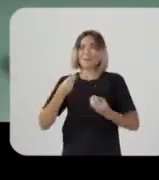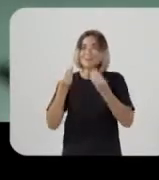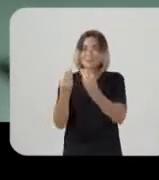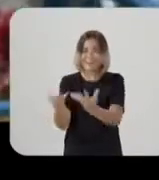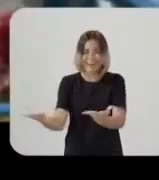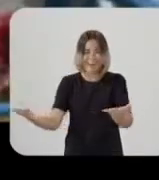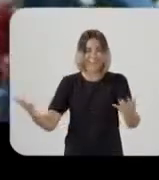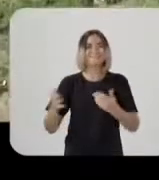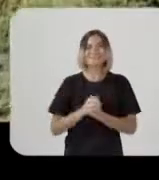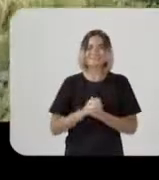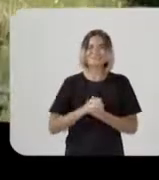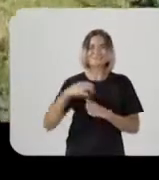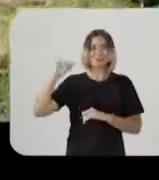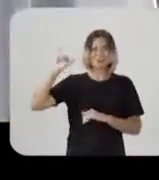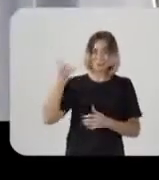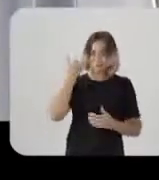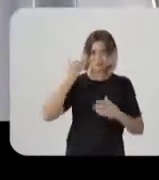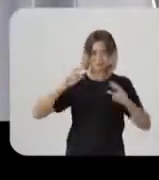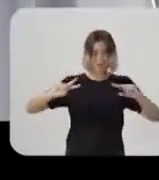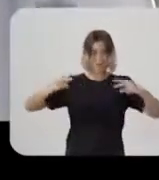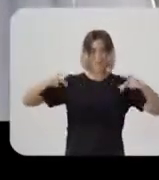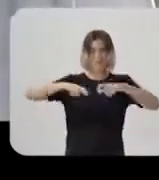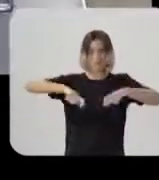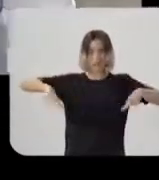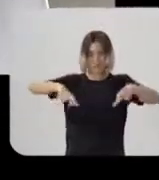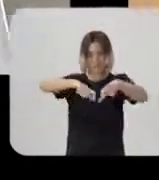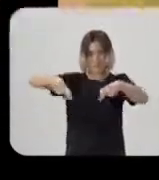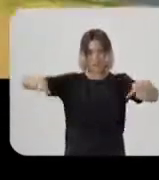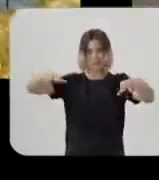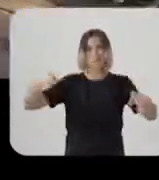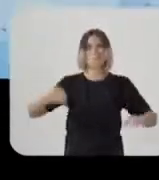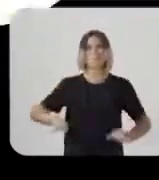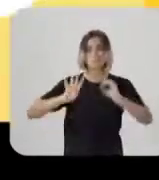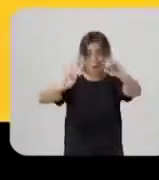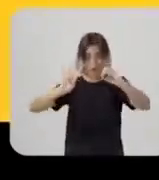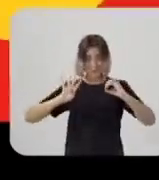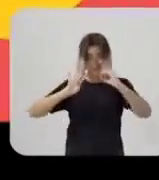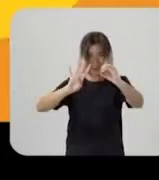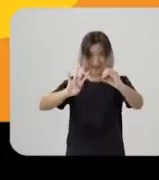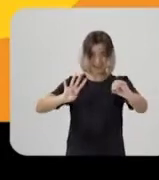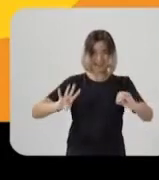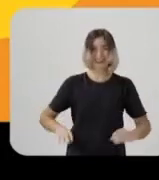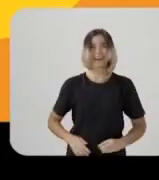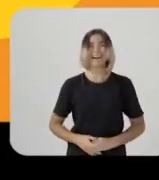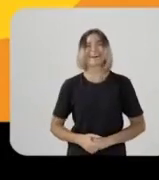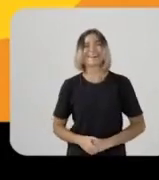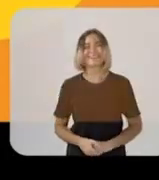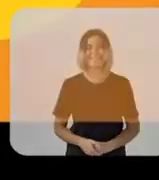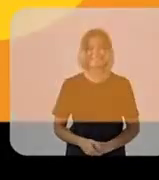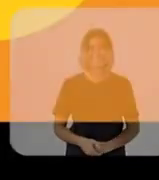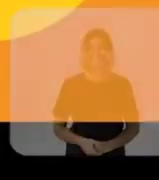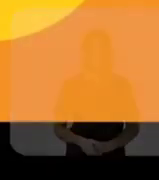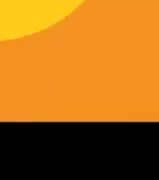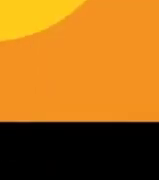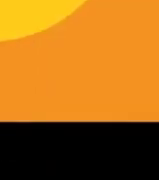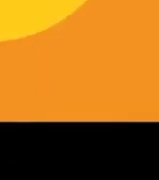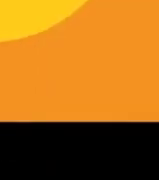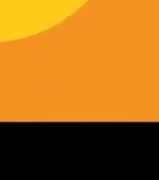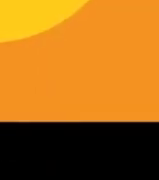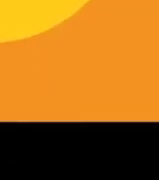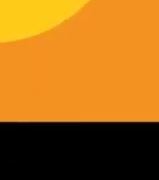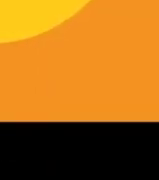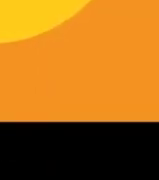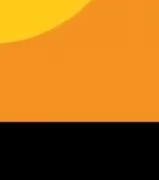fazer para os nossos filhos. Deu acesso à cidade, João Campos vai triplicar. 40, 40, João Campos é 40, 40, 40,